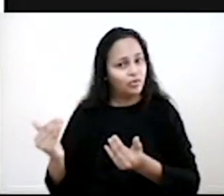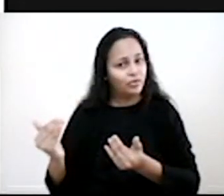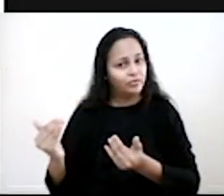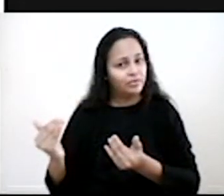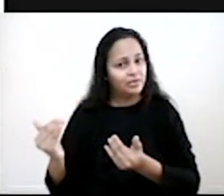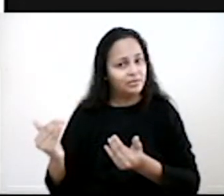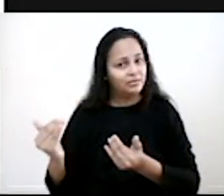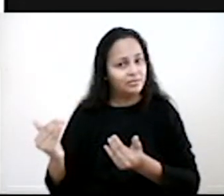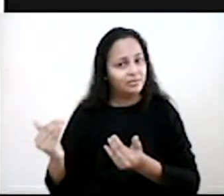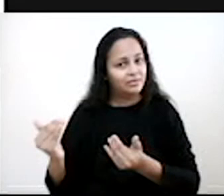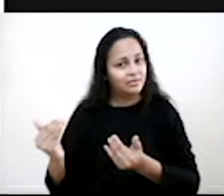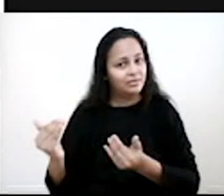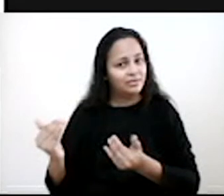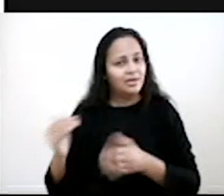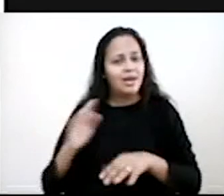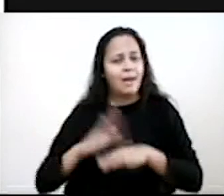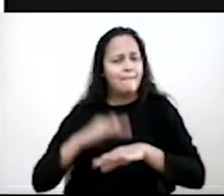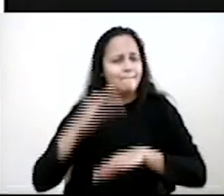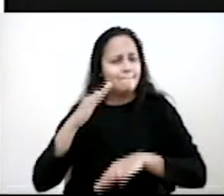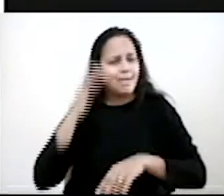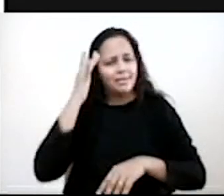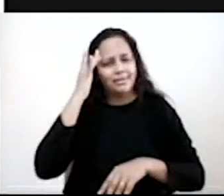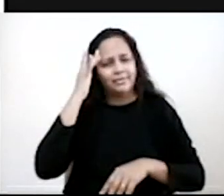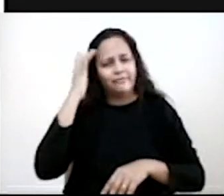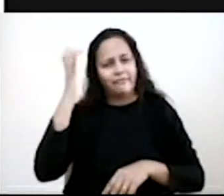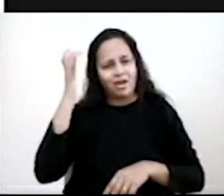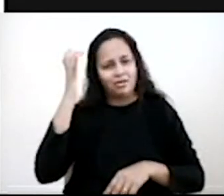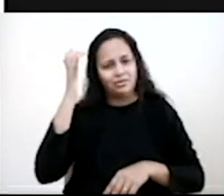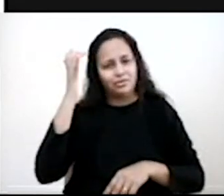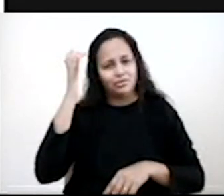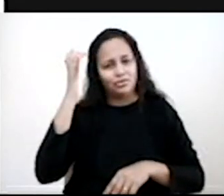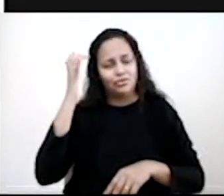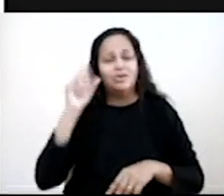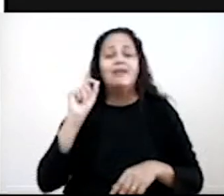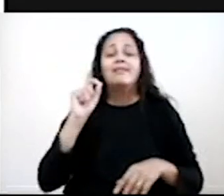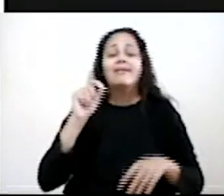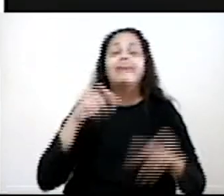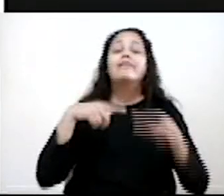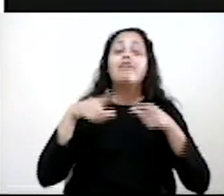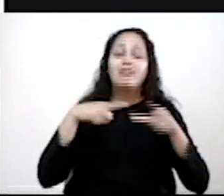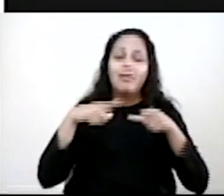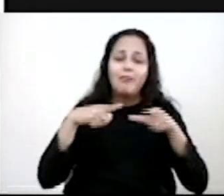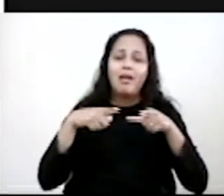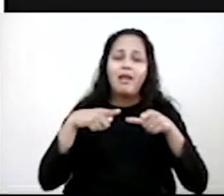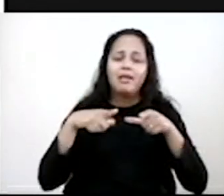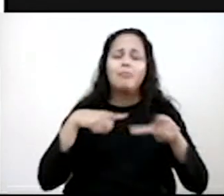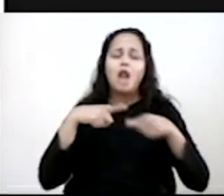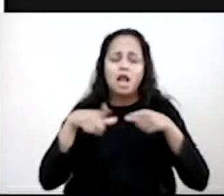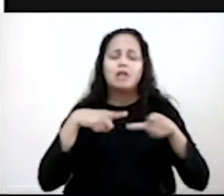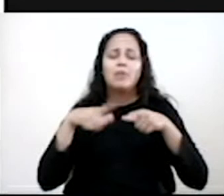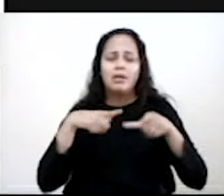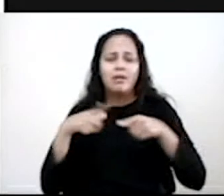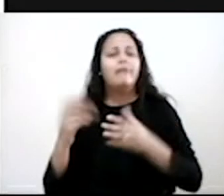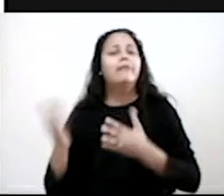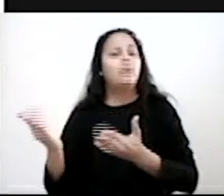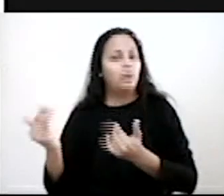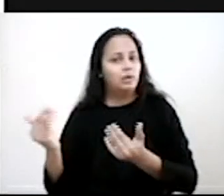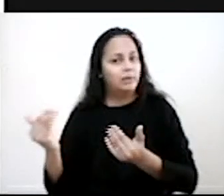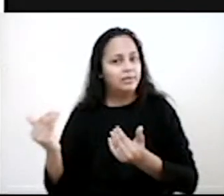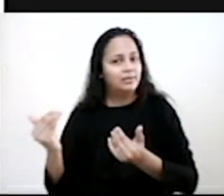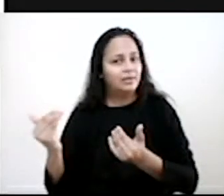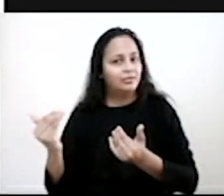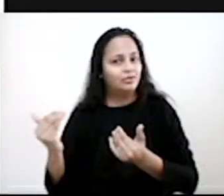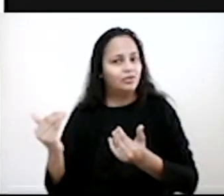presas fáceis, né? Mais fáceis aí para os empregadores. Então, quem vai trabalhar mais? O adolescente. É ele que fica tão